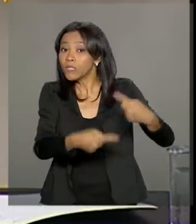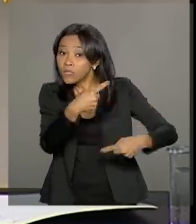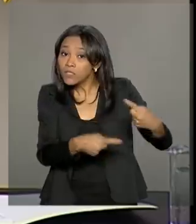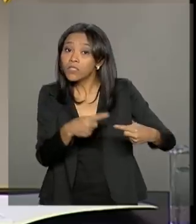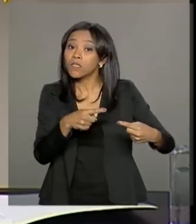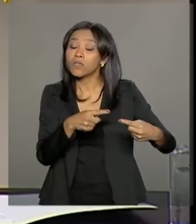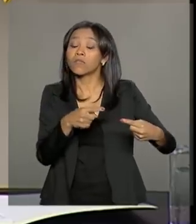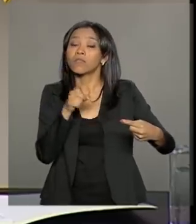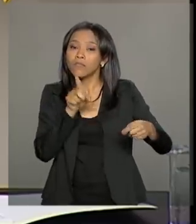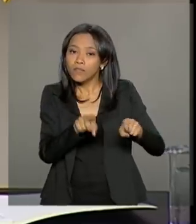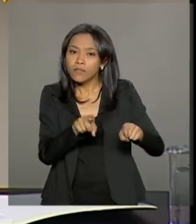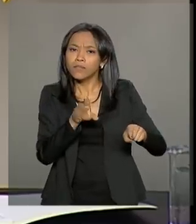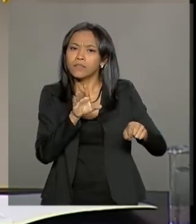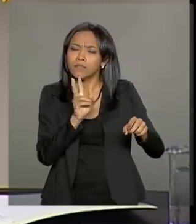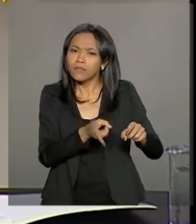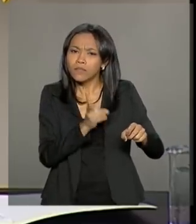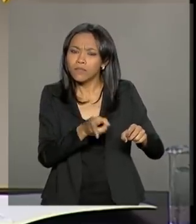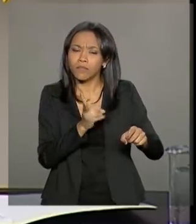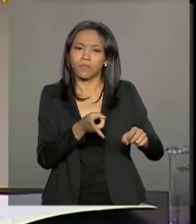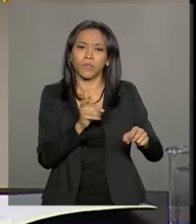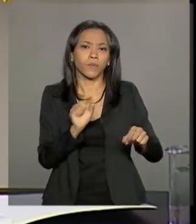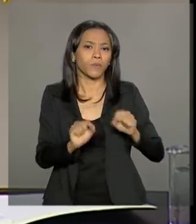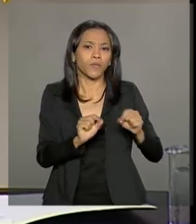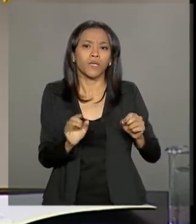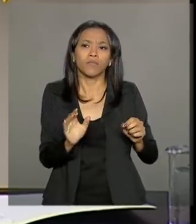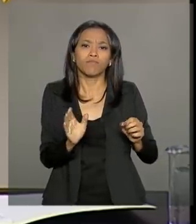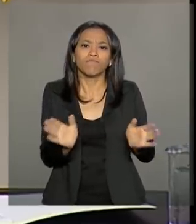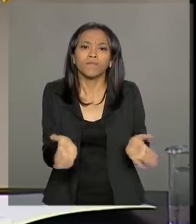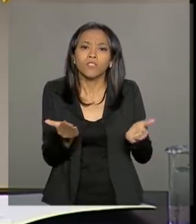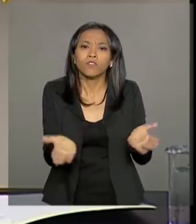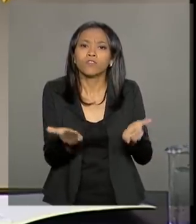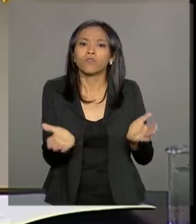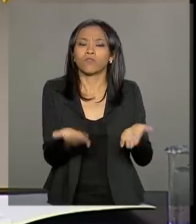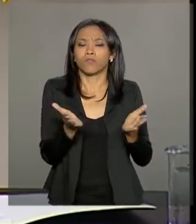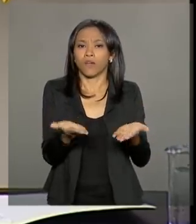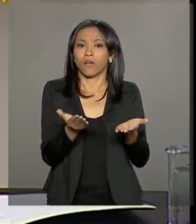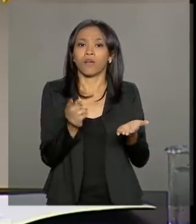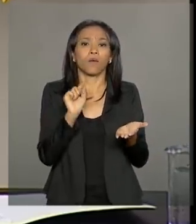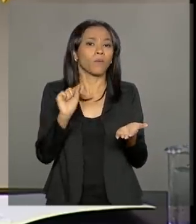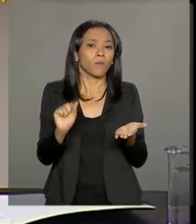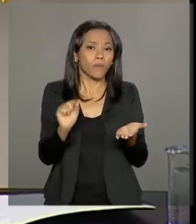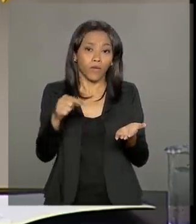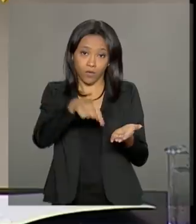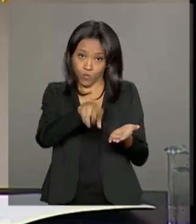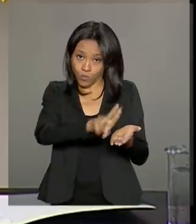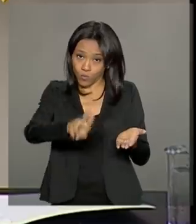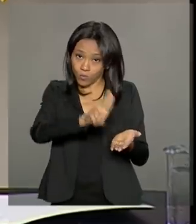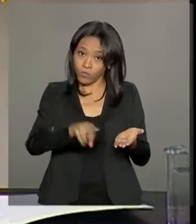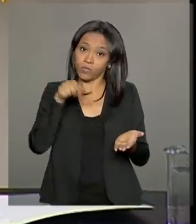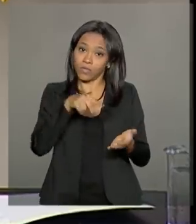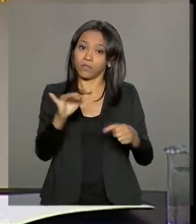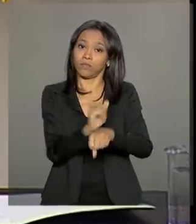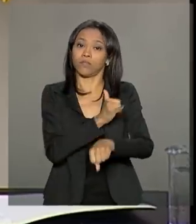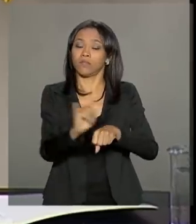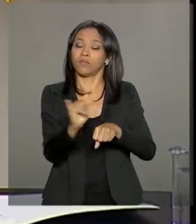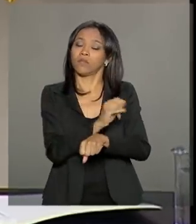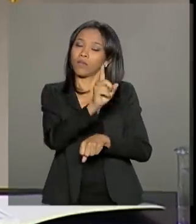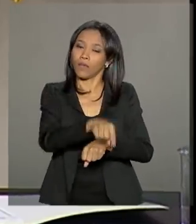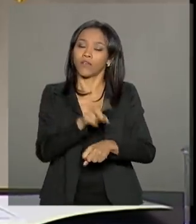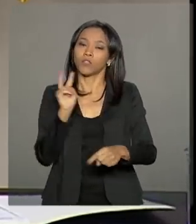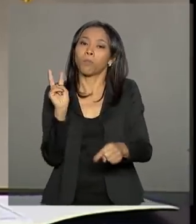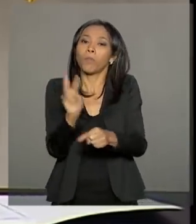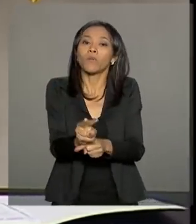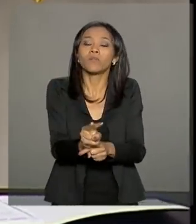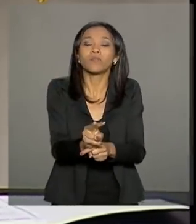incentivar a utilização mais ampla desse instrumento de proteção da